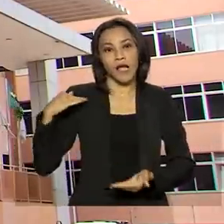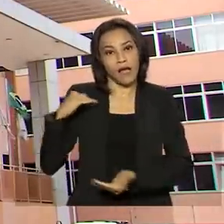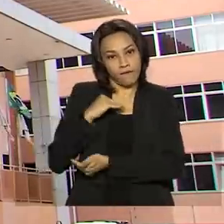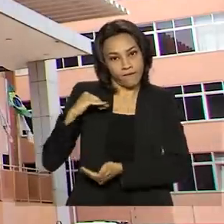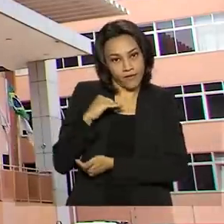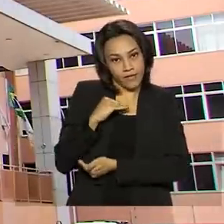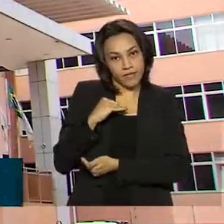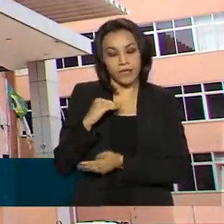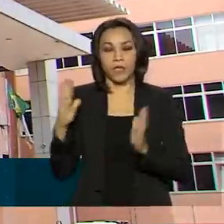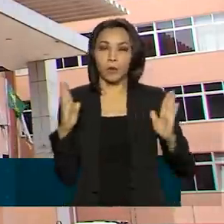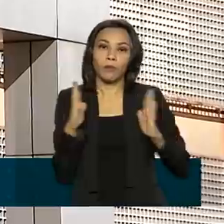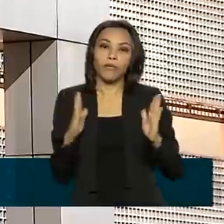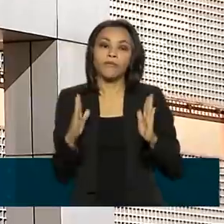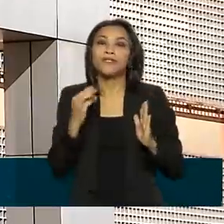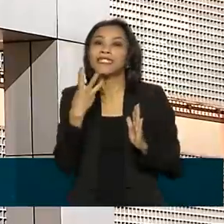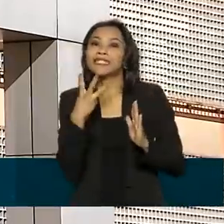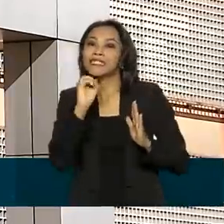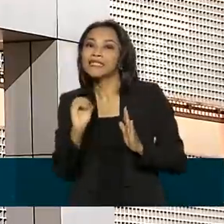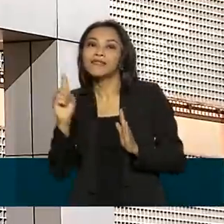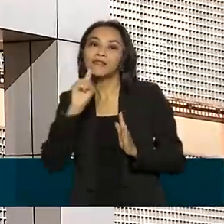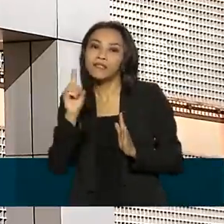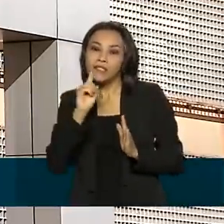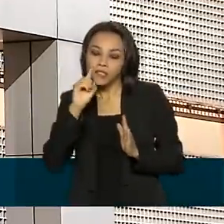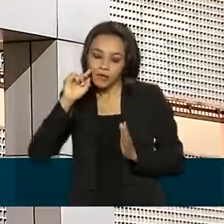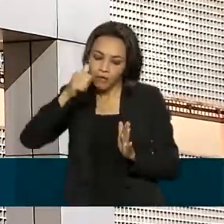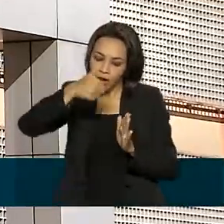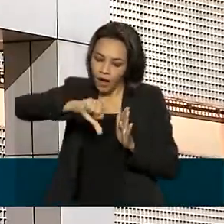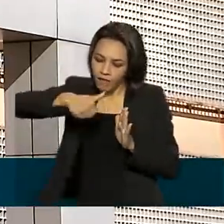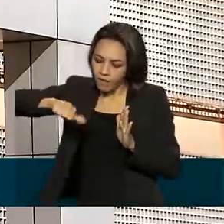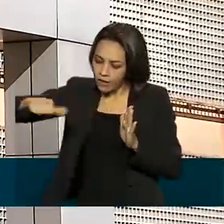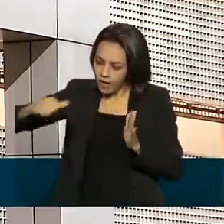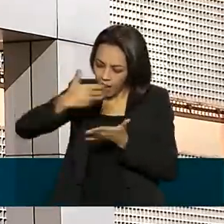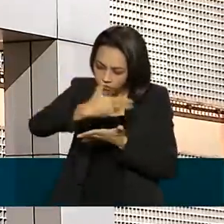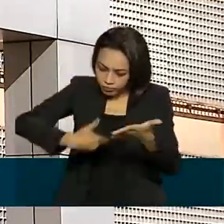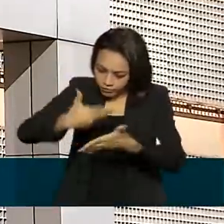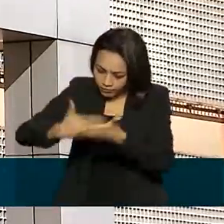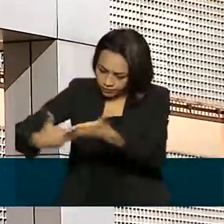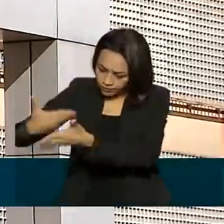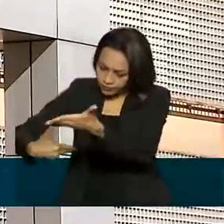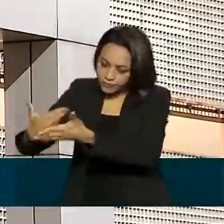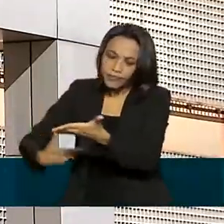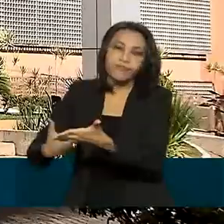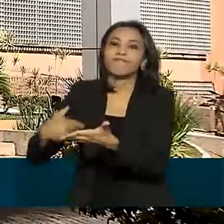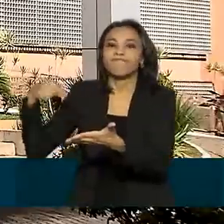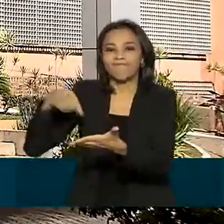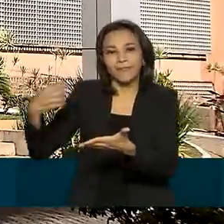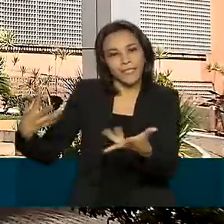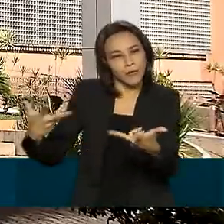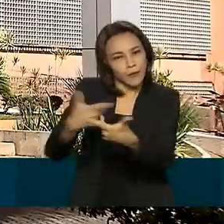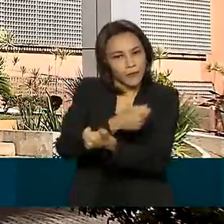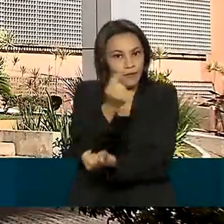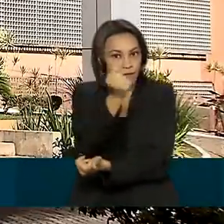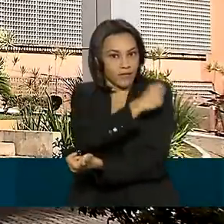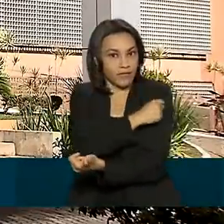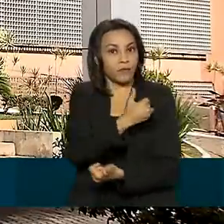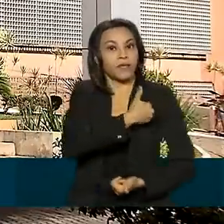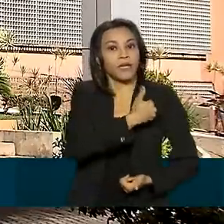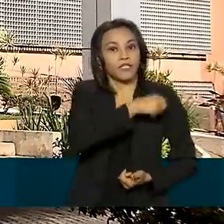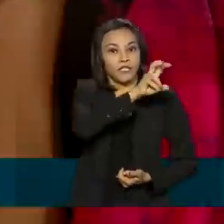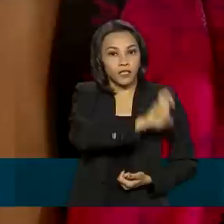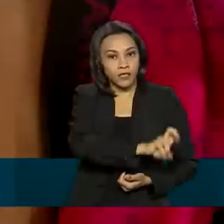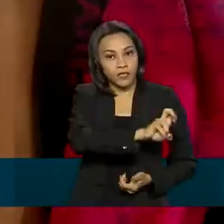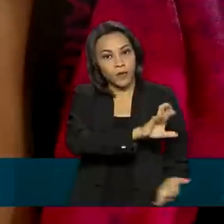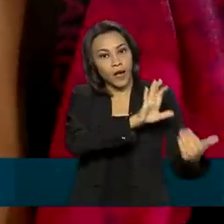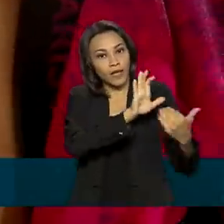um prazo de até 30 dias para avaliar a segurança e eficácia da vacina contra a Covid-19 em crianças de 5 a 11